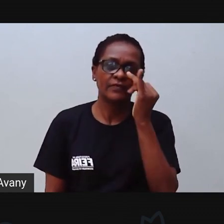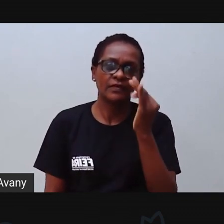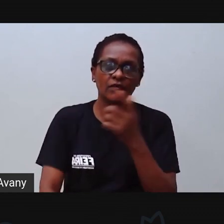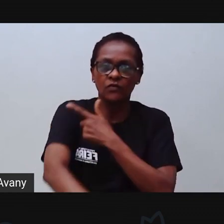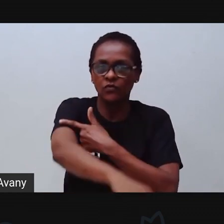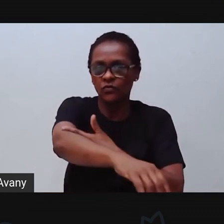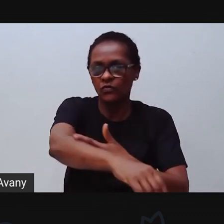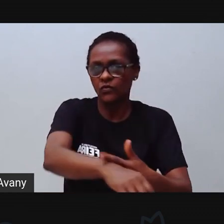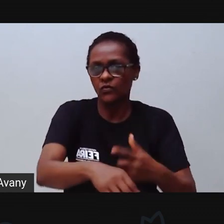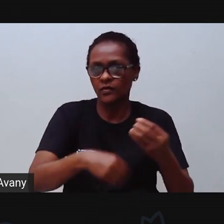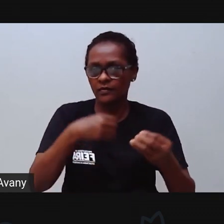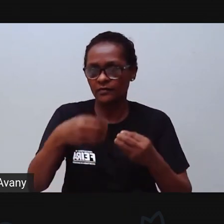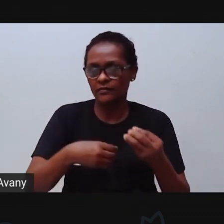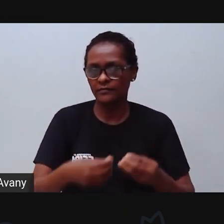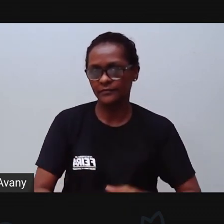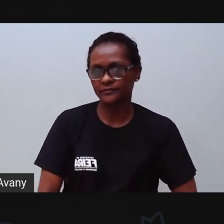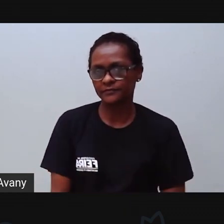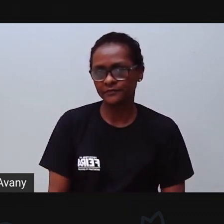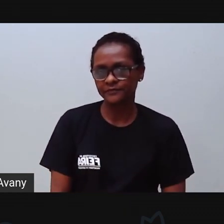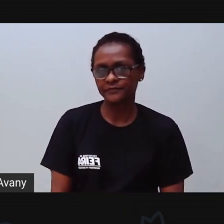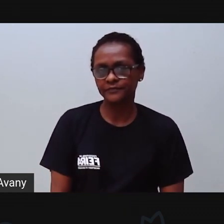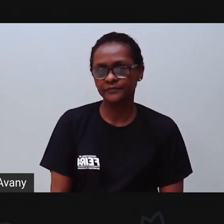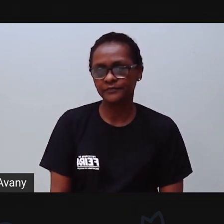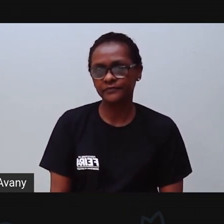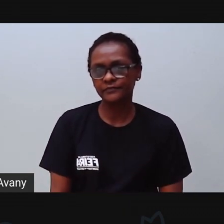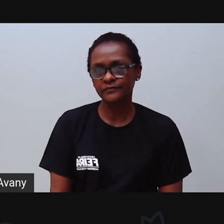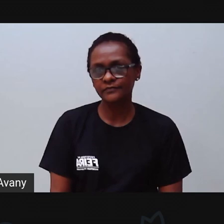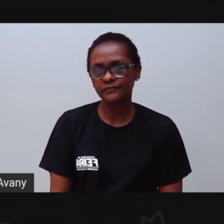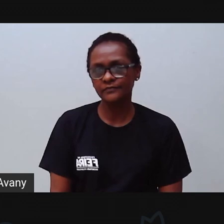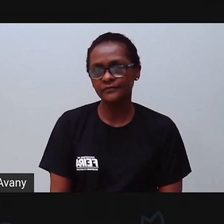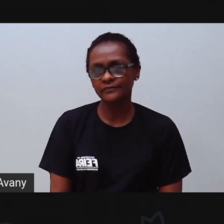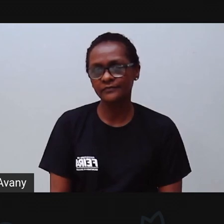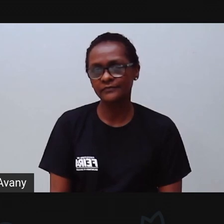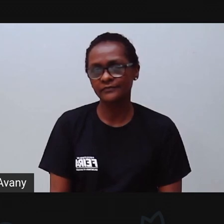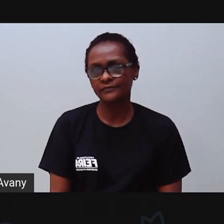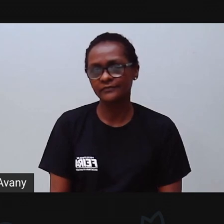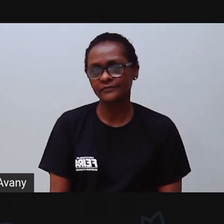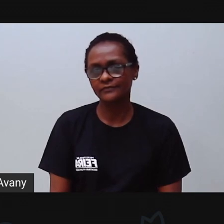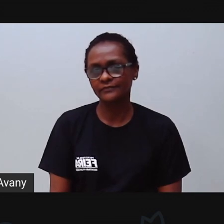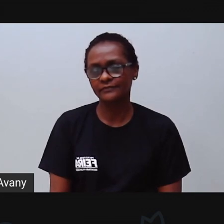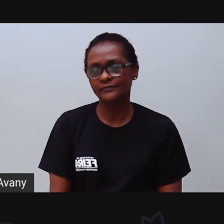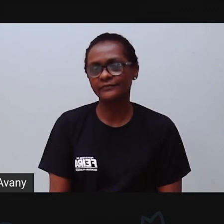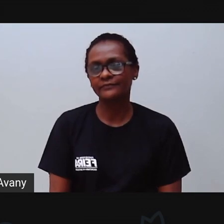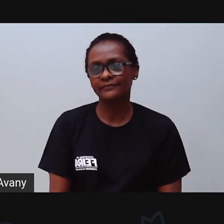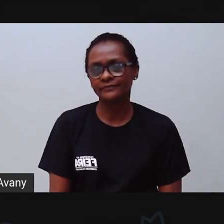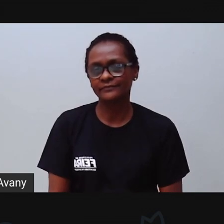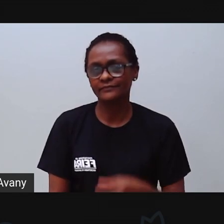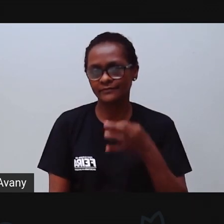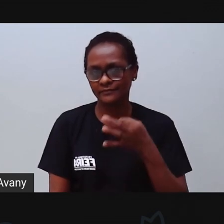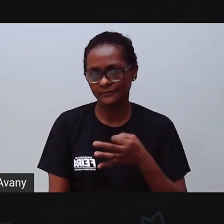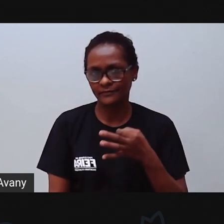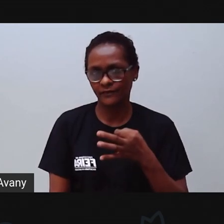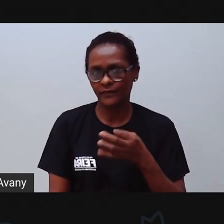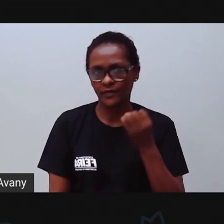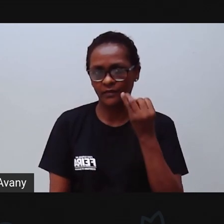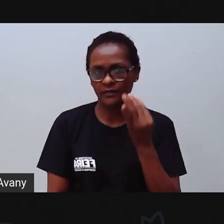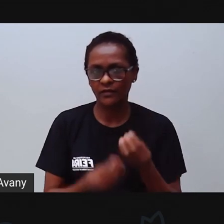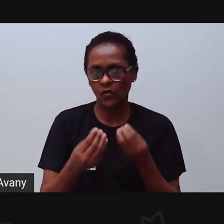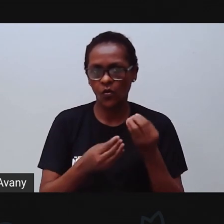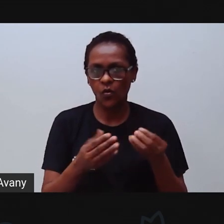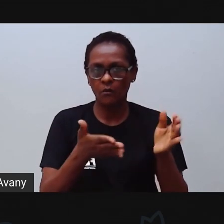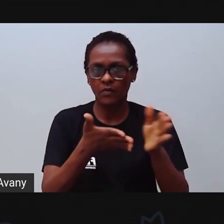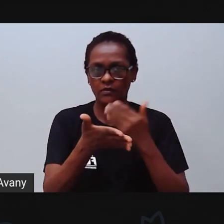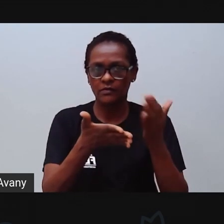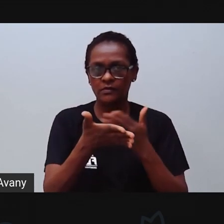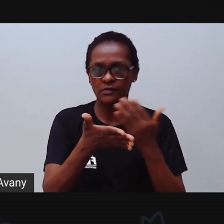aspectos. Algumas partes desse livro que nós acabamos de ler. certo? Então lá no livro.